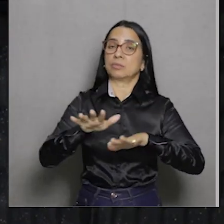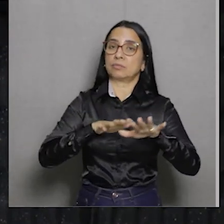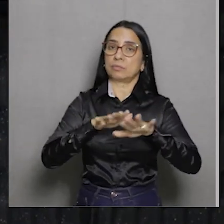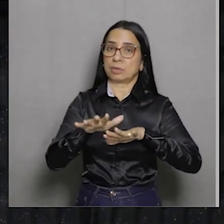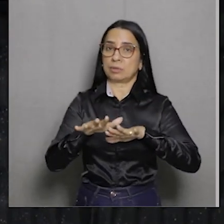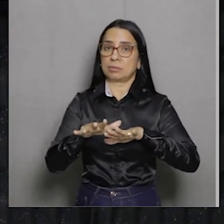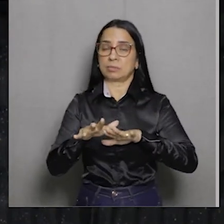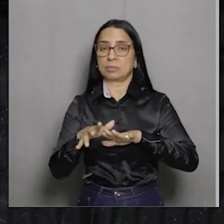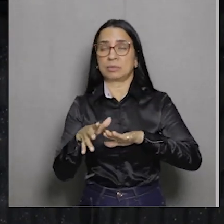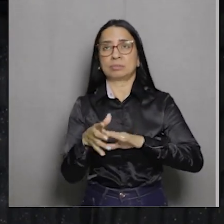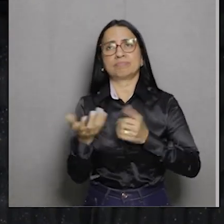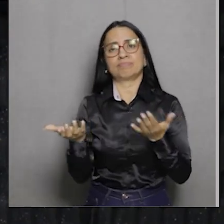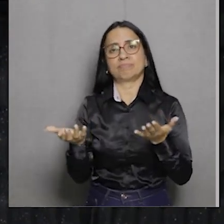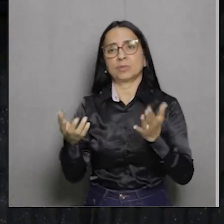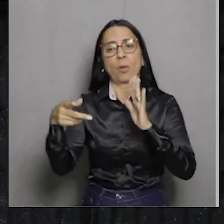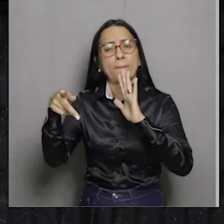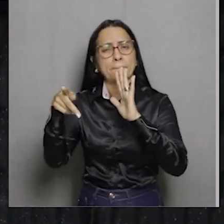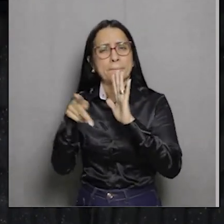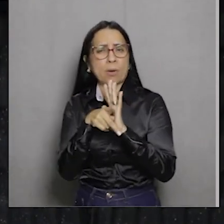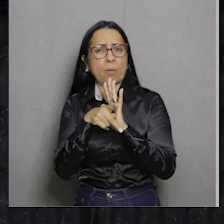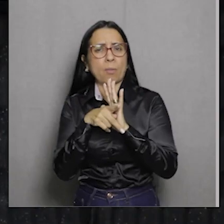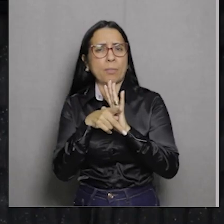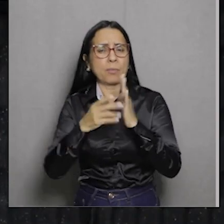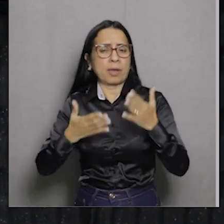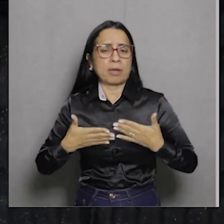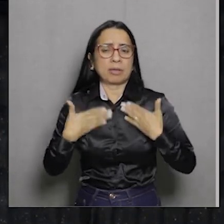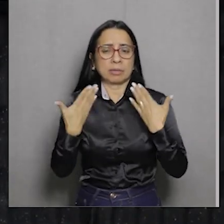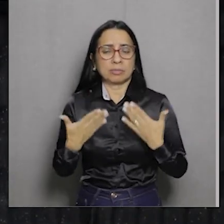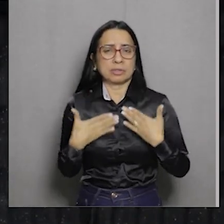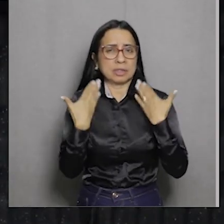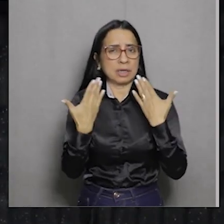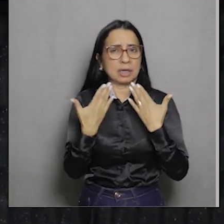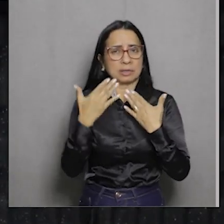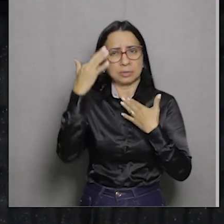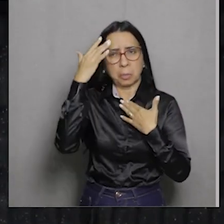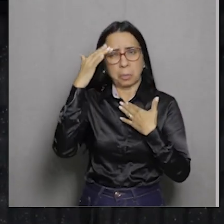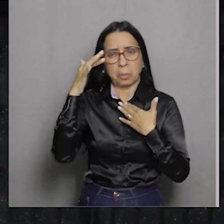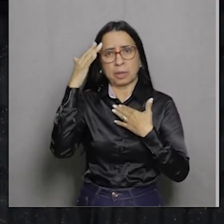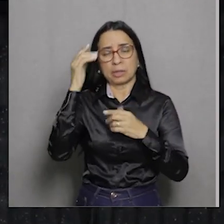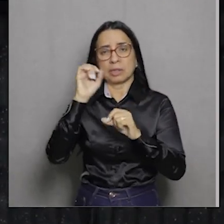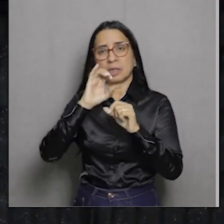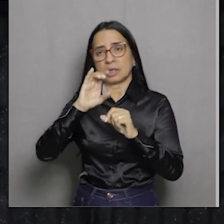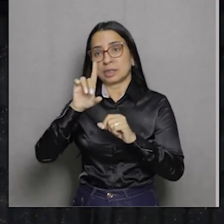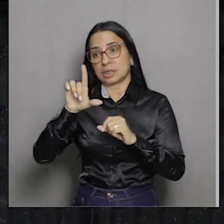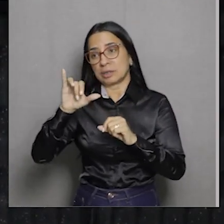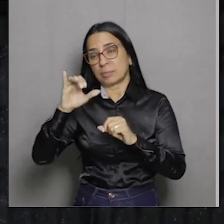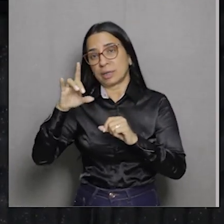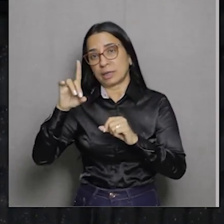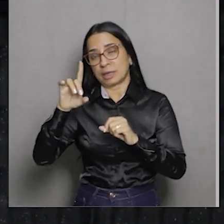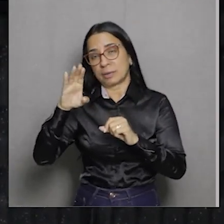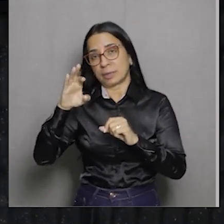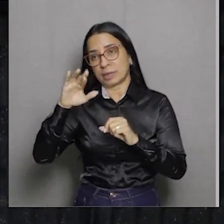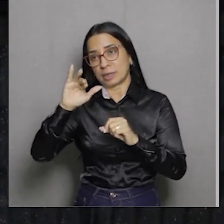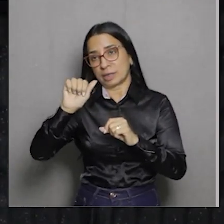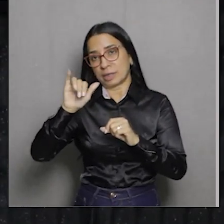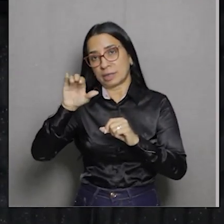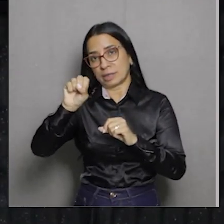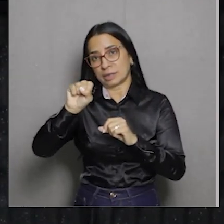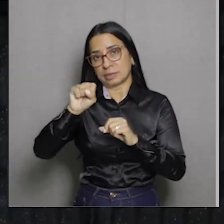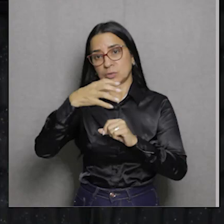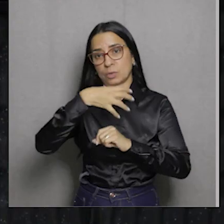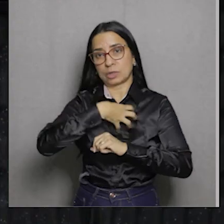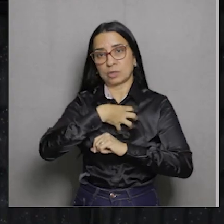sua empolgação com as ideias liberais, pelo seu sentimento